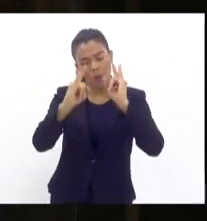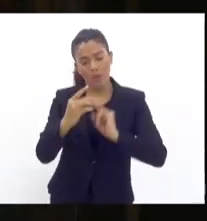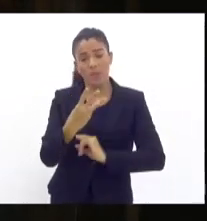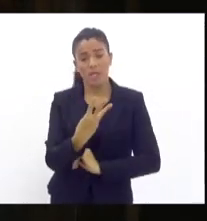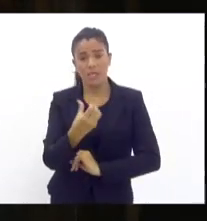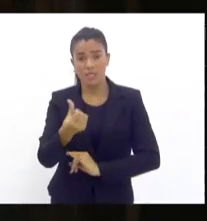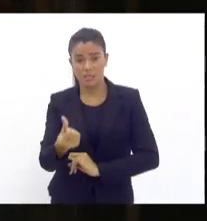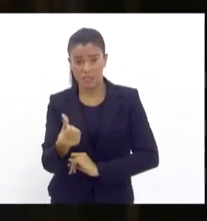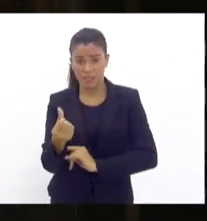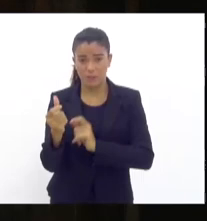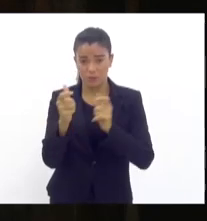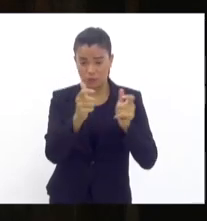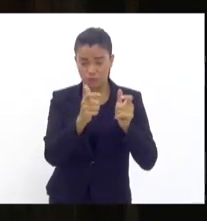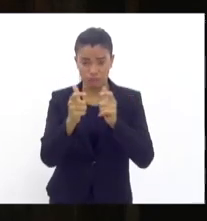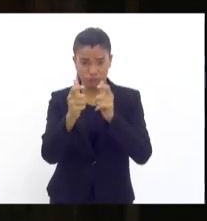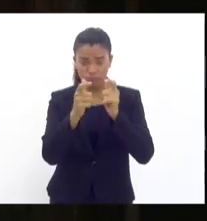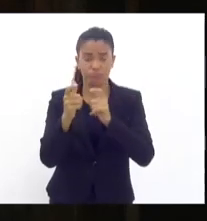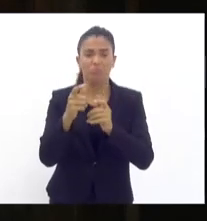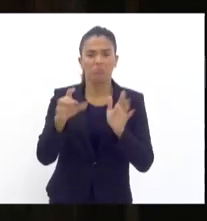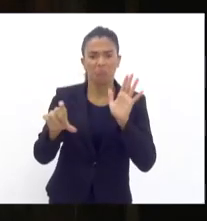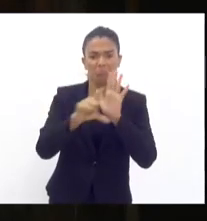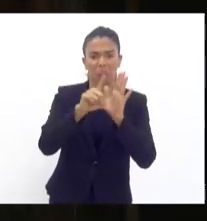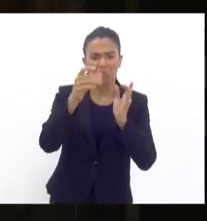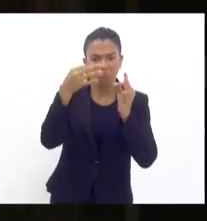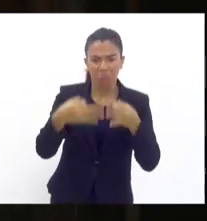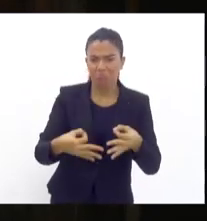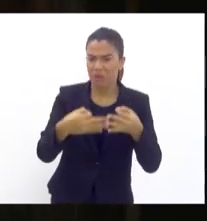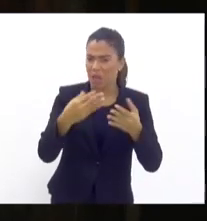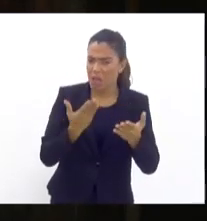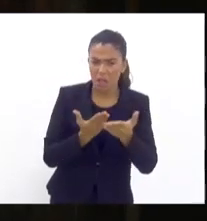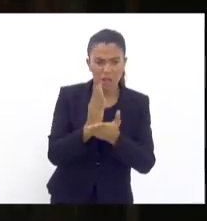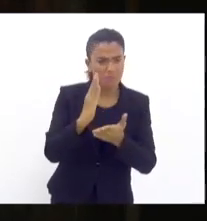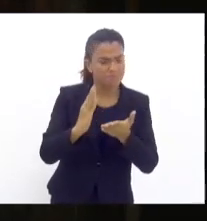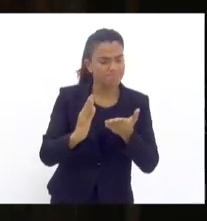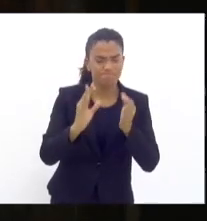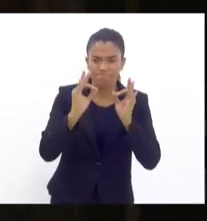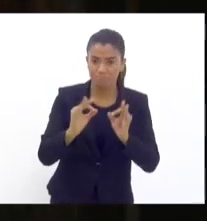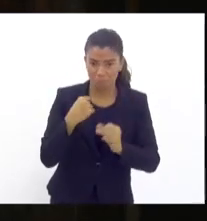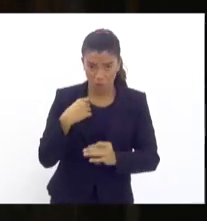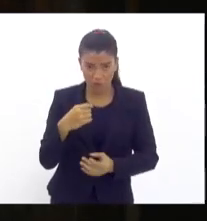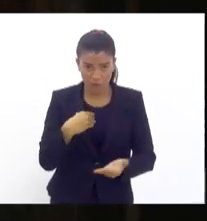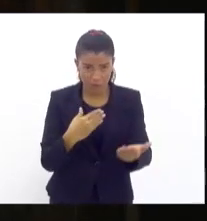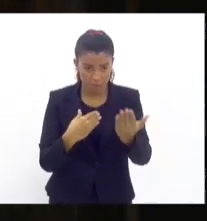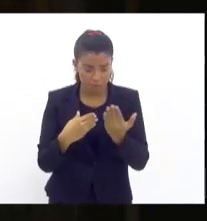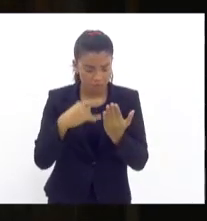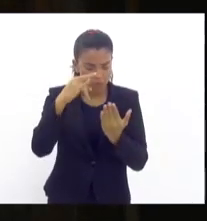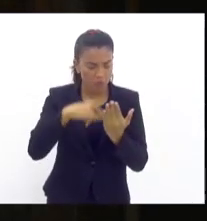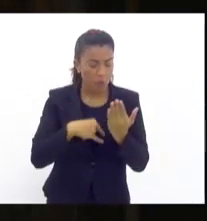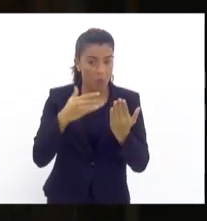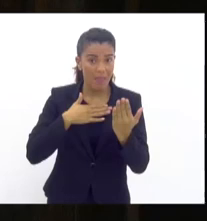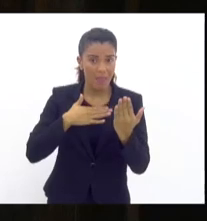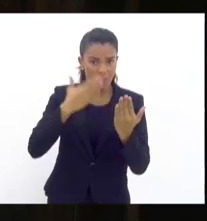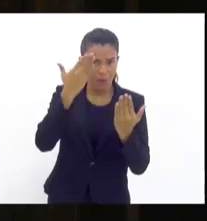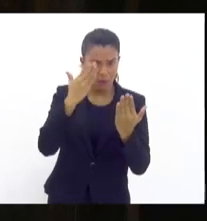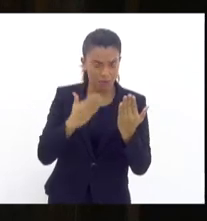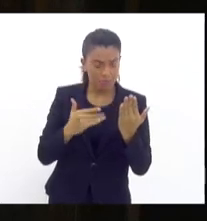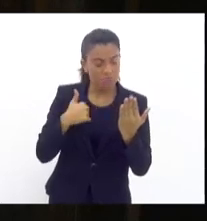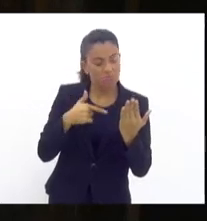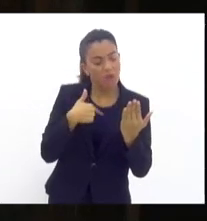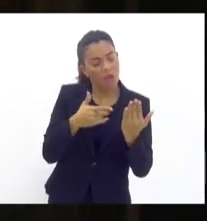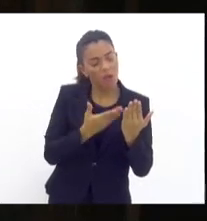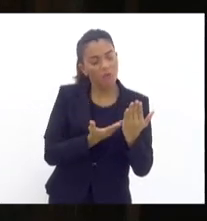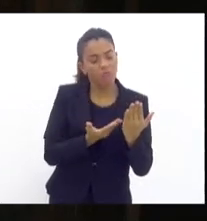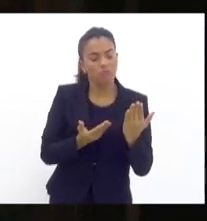unidades, totalmente legalizado, com habits, escrituração, posso ver, senhor? Posso, eu analisei. Aí, eu passei o